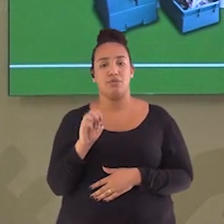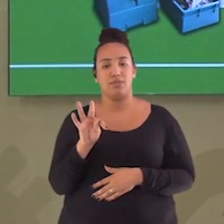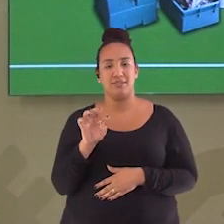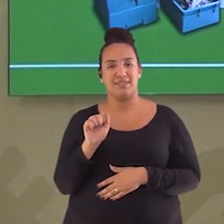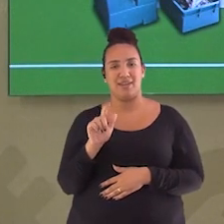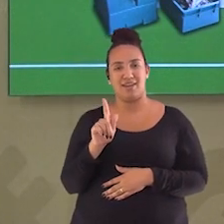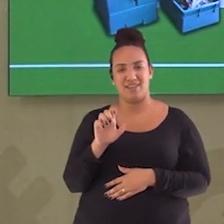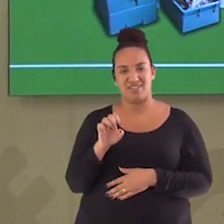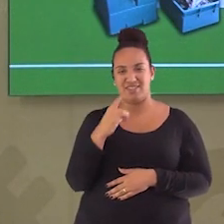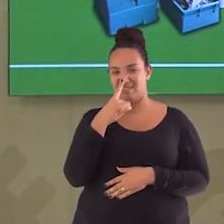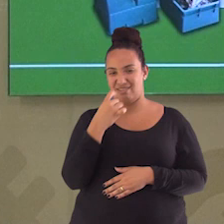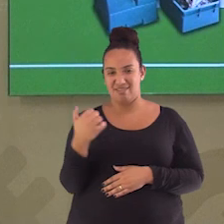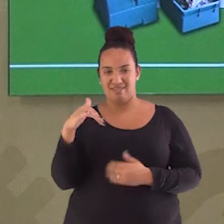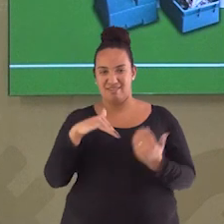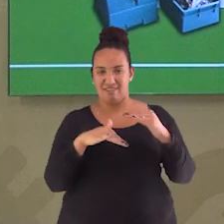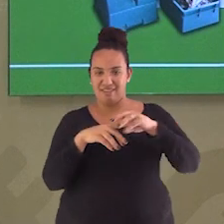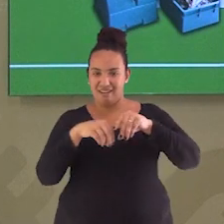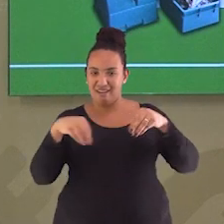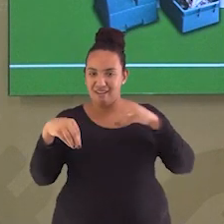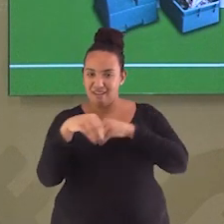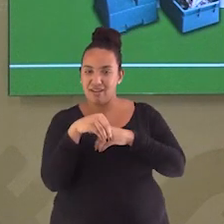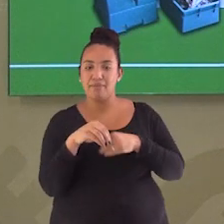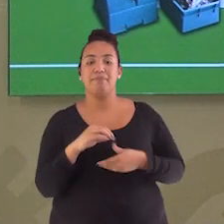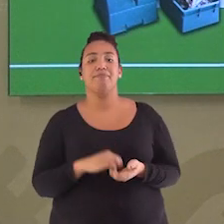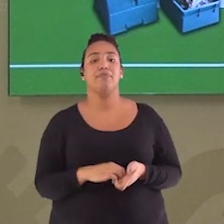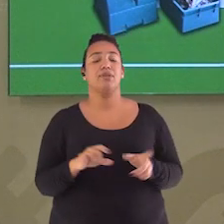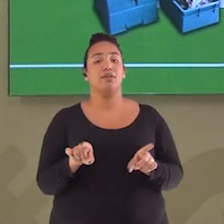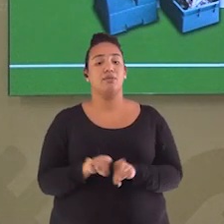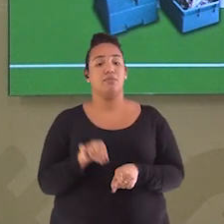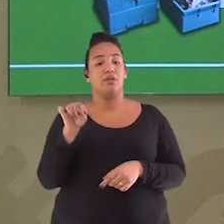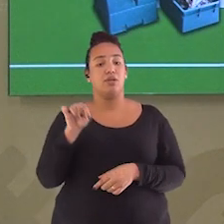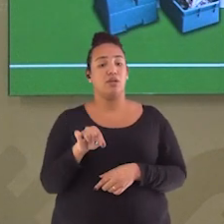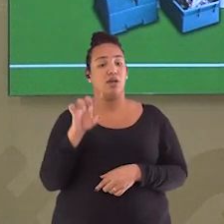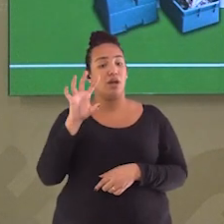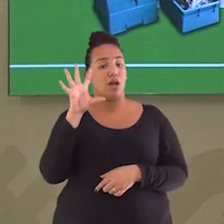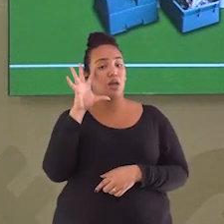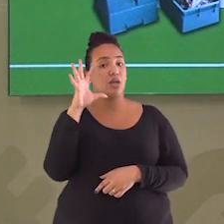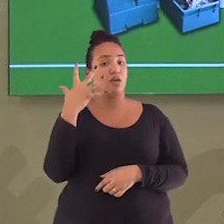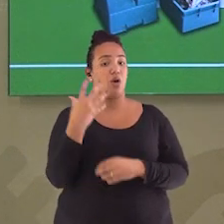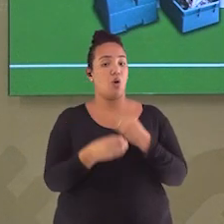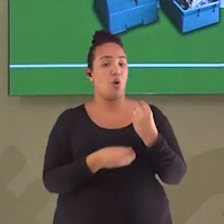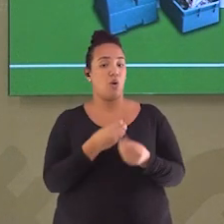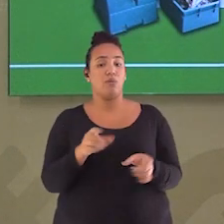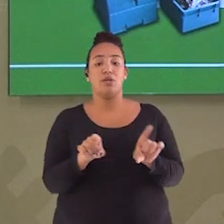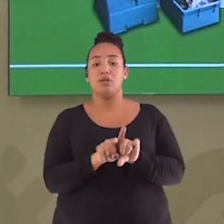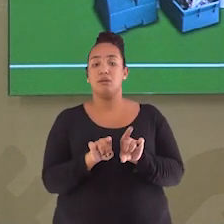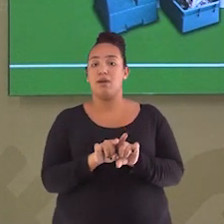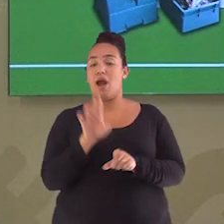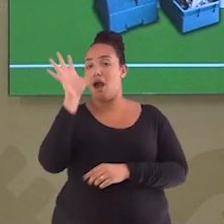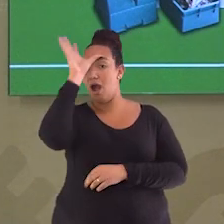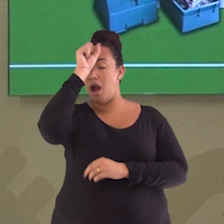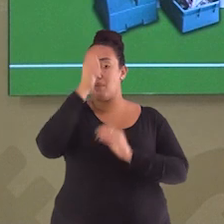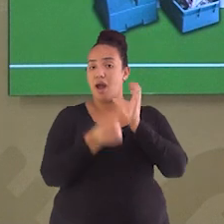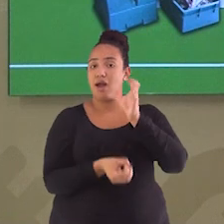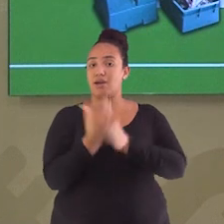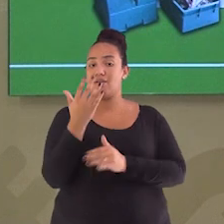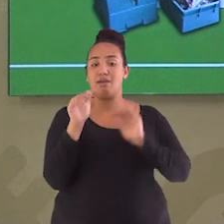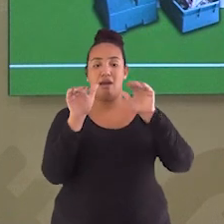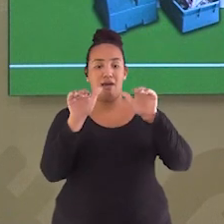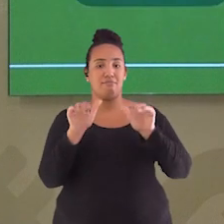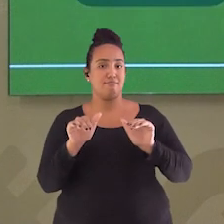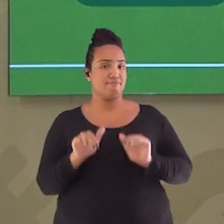Aprendemos sobre as vantagens resultantes da compostagem. E aprendemos sobre como se fazer uma composteira.